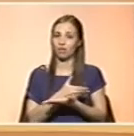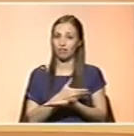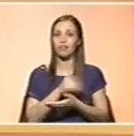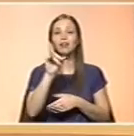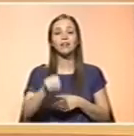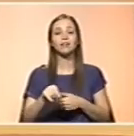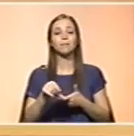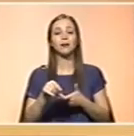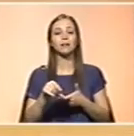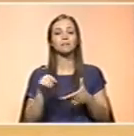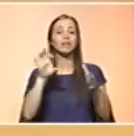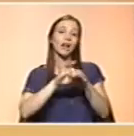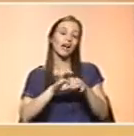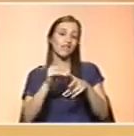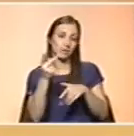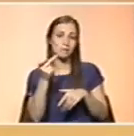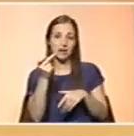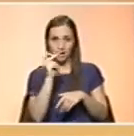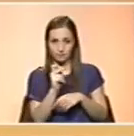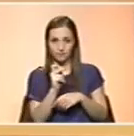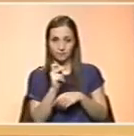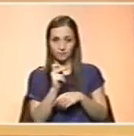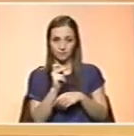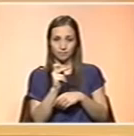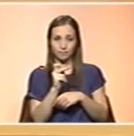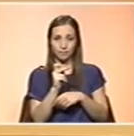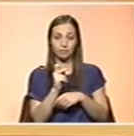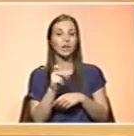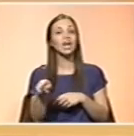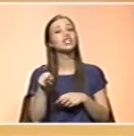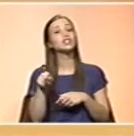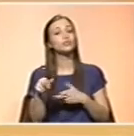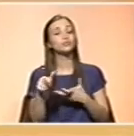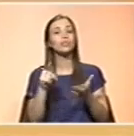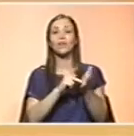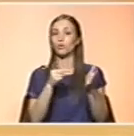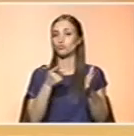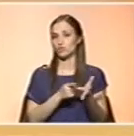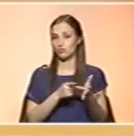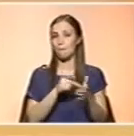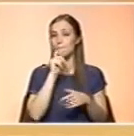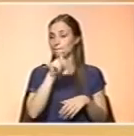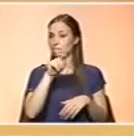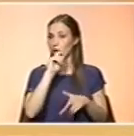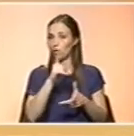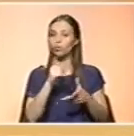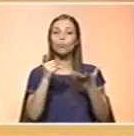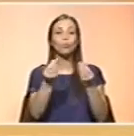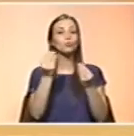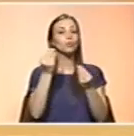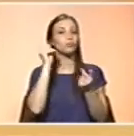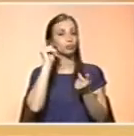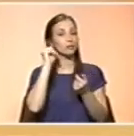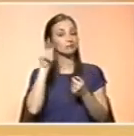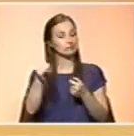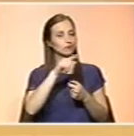a morbilidade associada à vitamina A. Portanto, este tipo de desenvolvimento, esta tecnologia, poderá vir a ser muito útil nesses